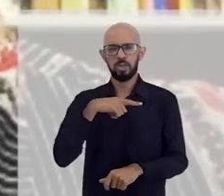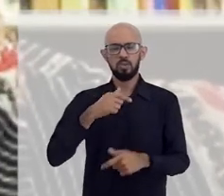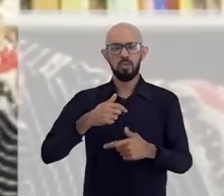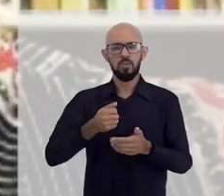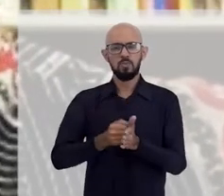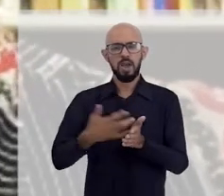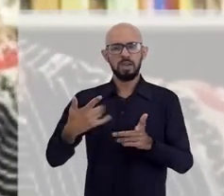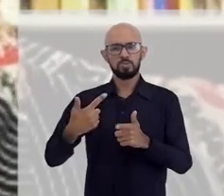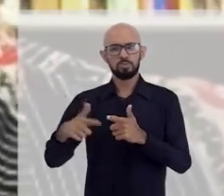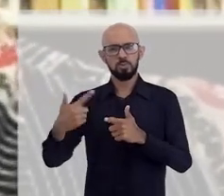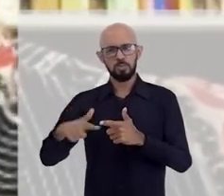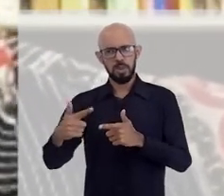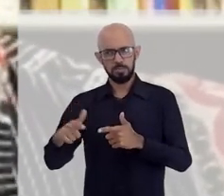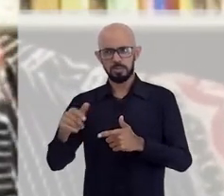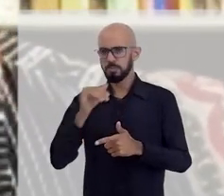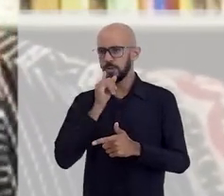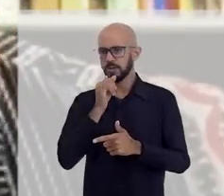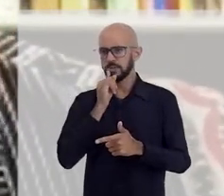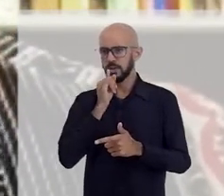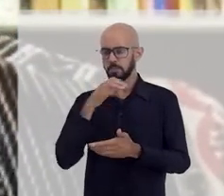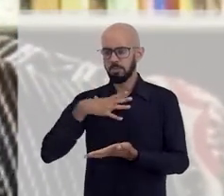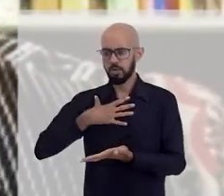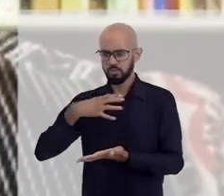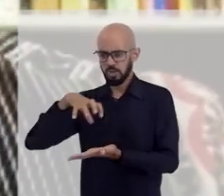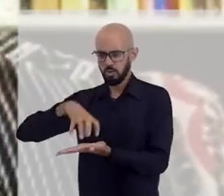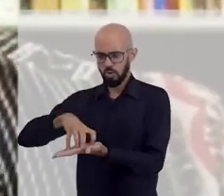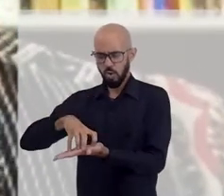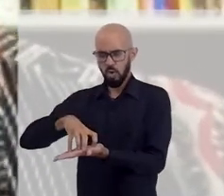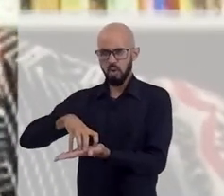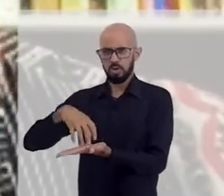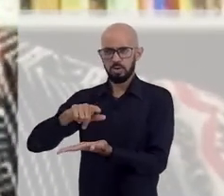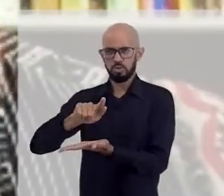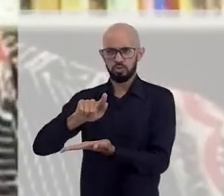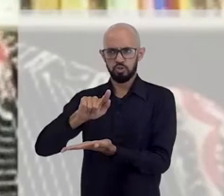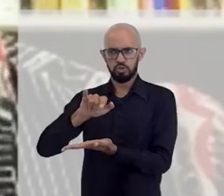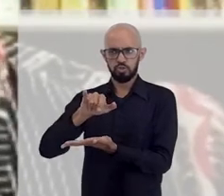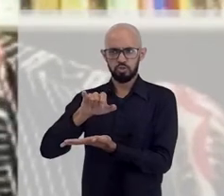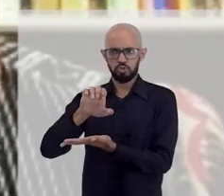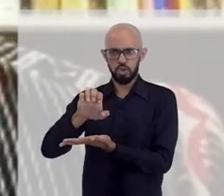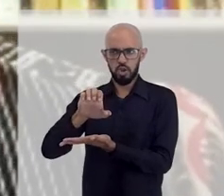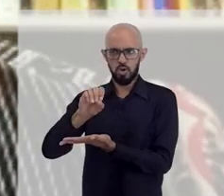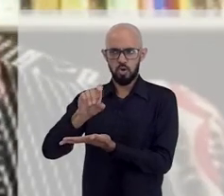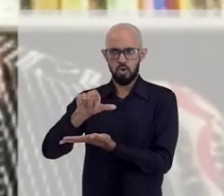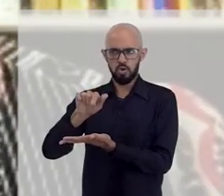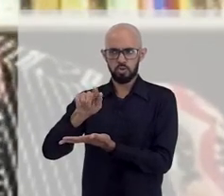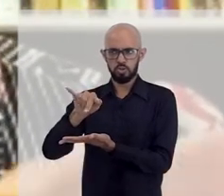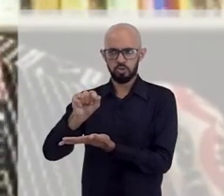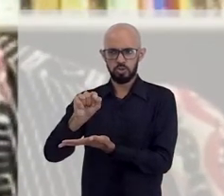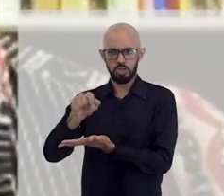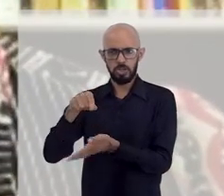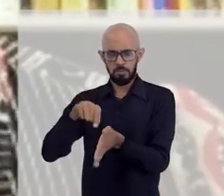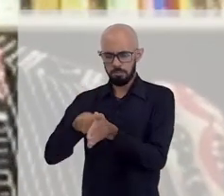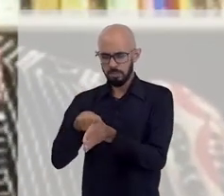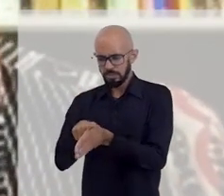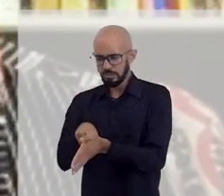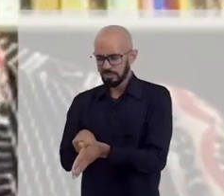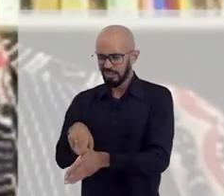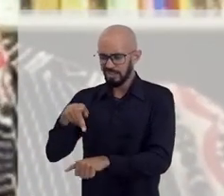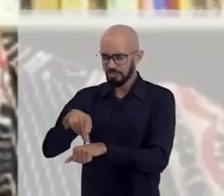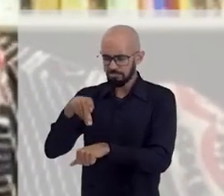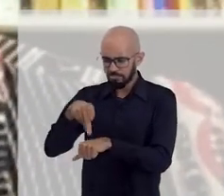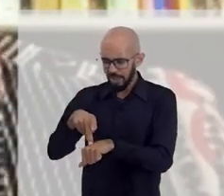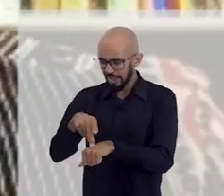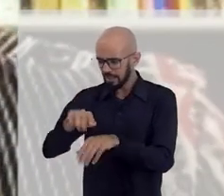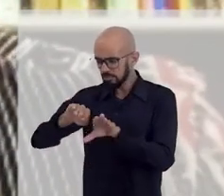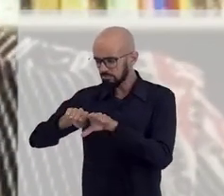trabalho na área ambiental e aí, da geologia, inicialmente, eu tinha aquela parte mais de voltar para a pesquisa mineral, aquela coisa